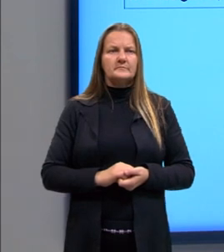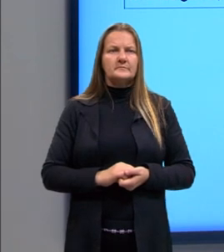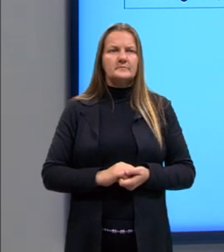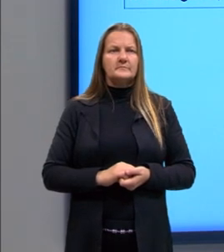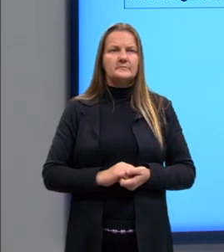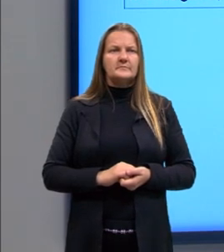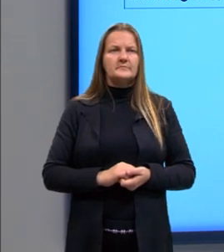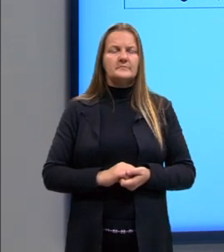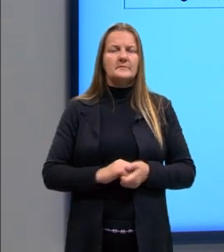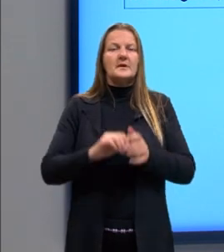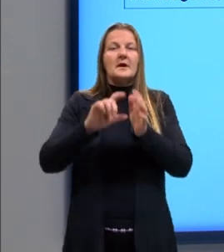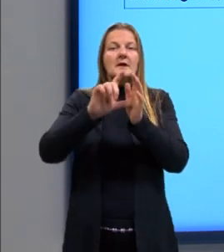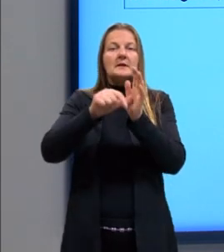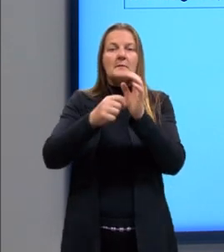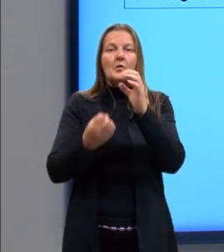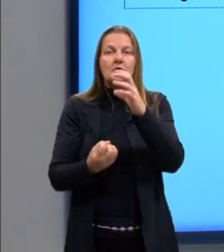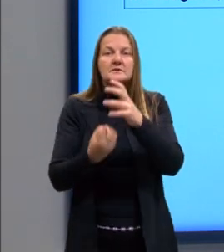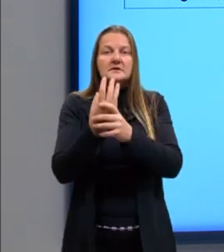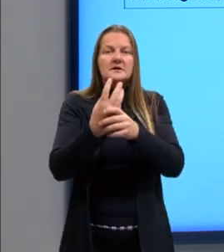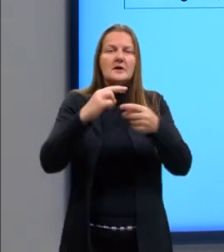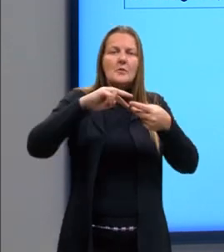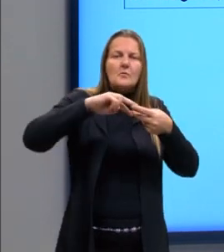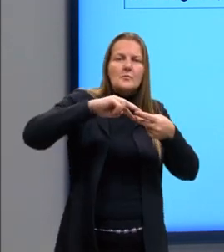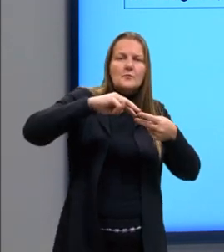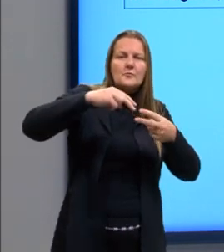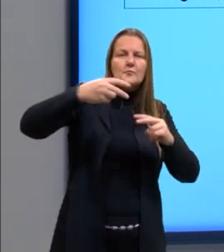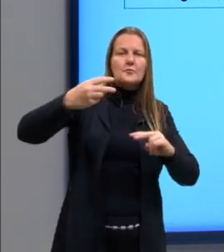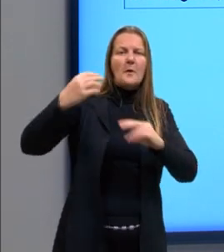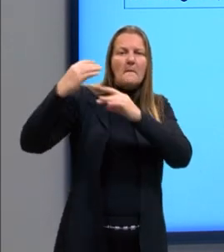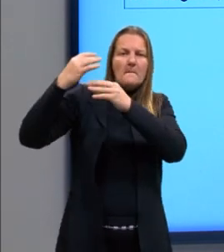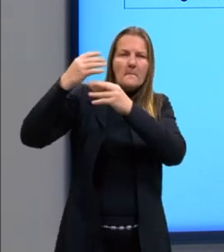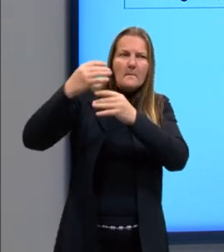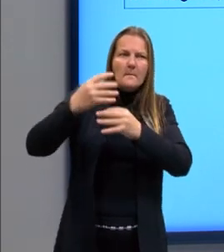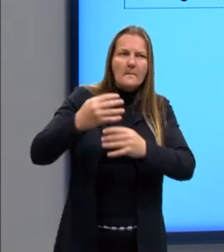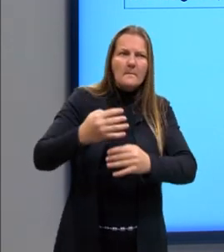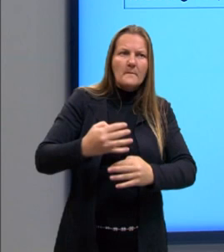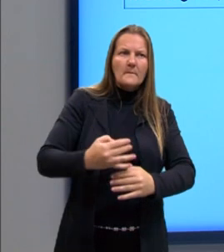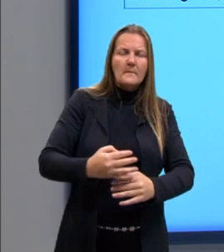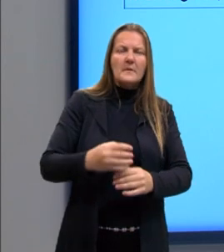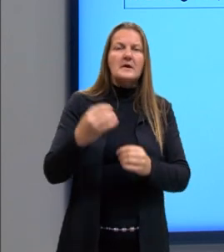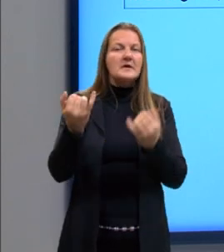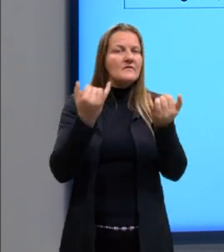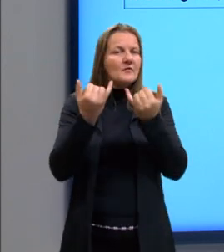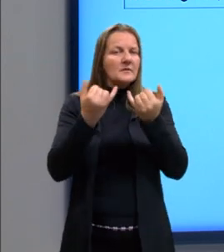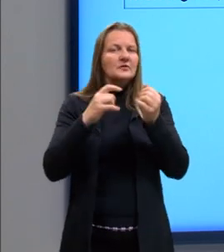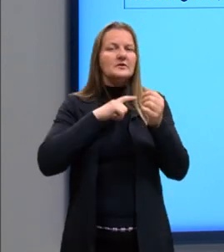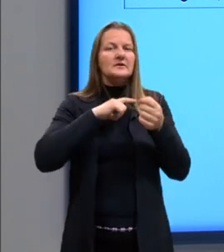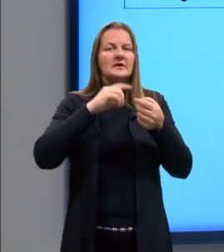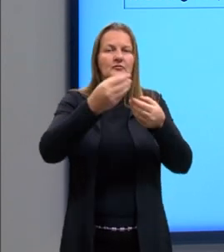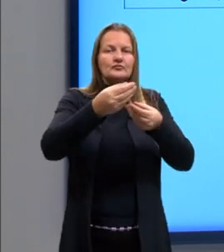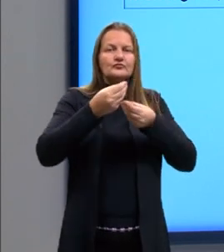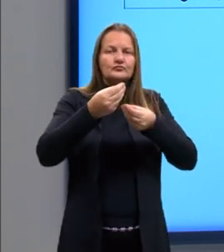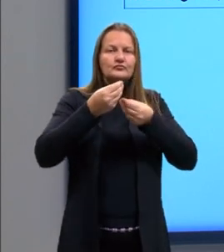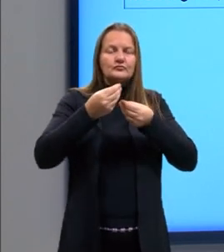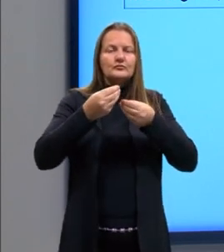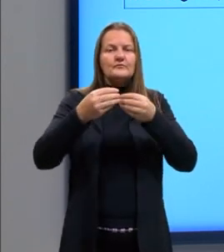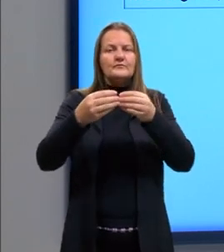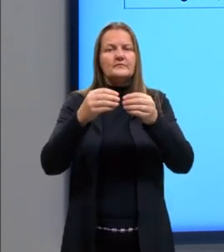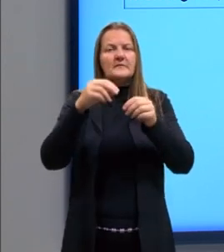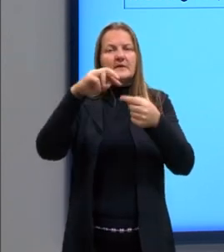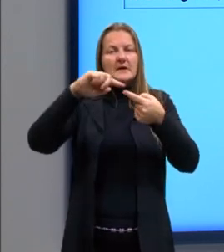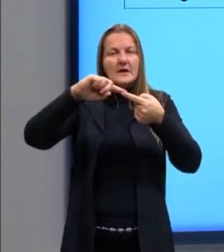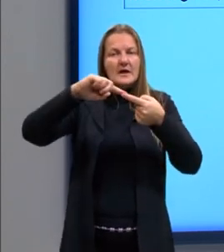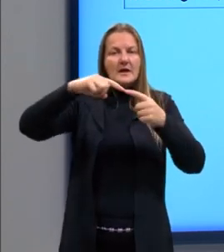polipeptídica, de acordo com as informações recebidas do